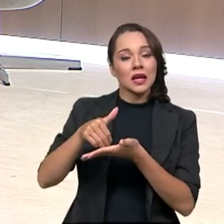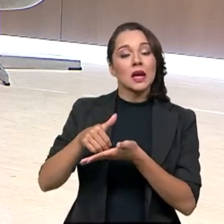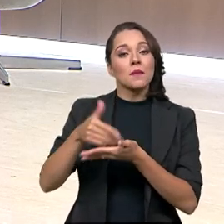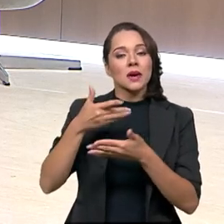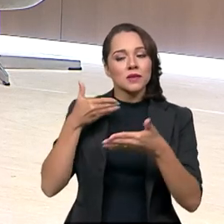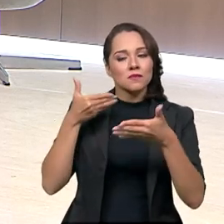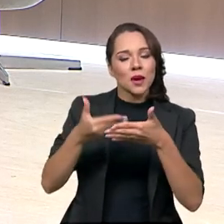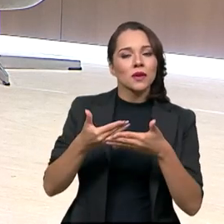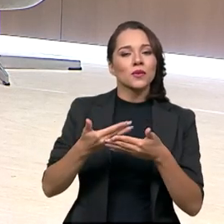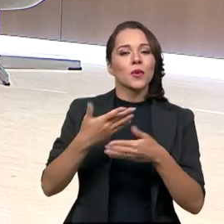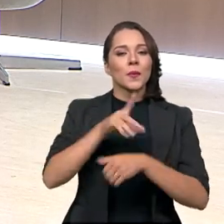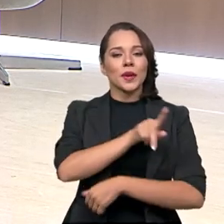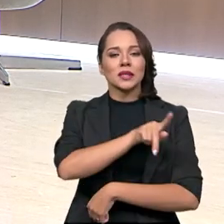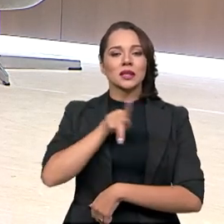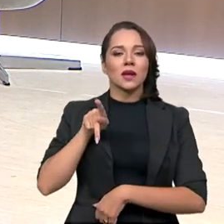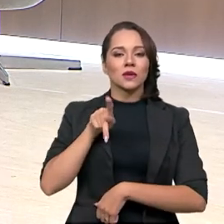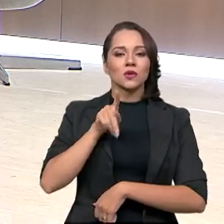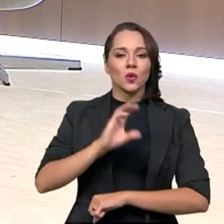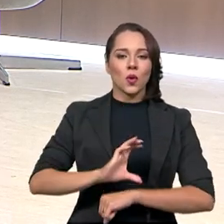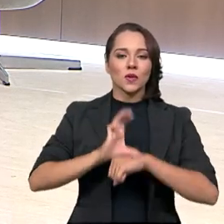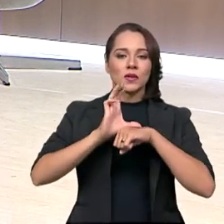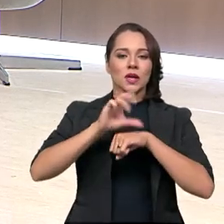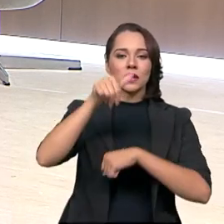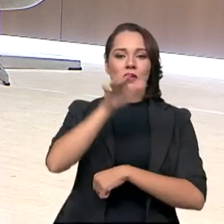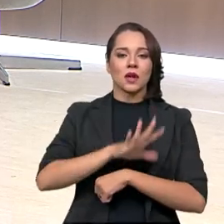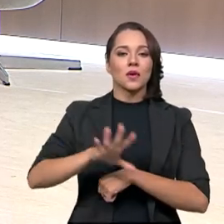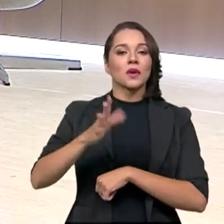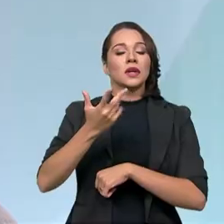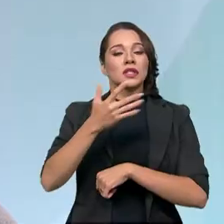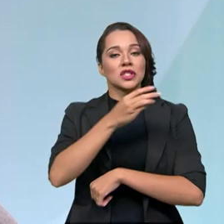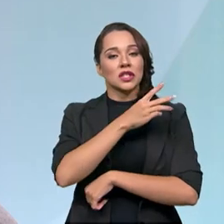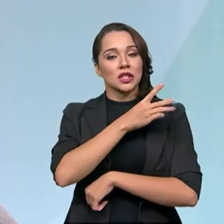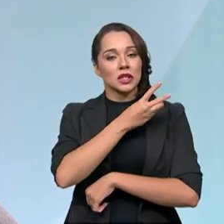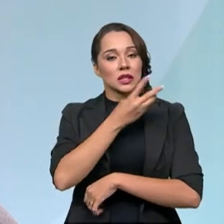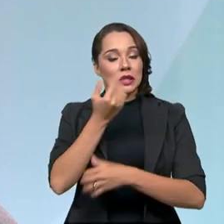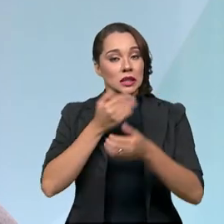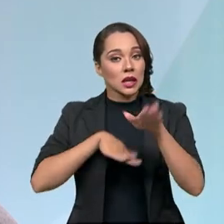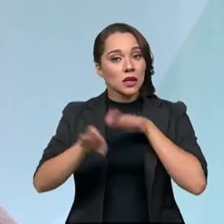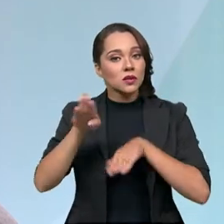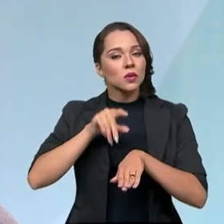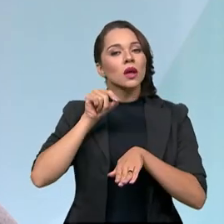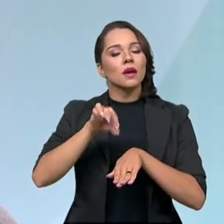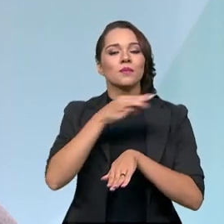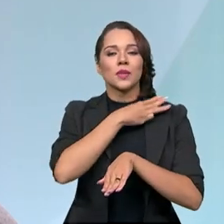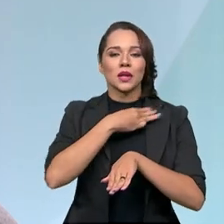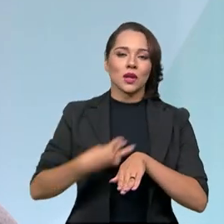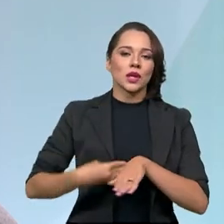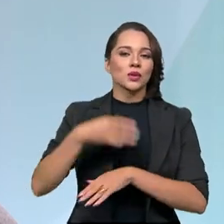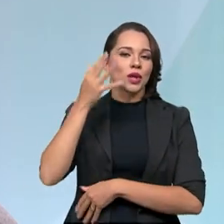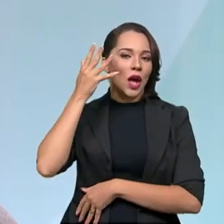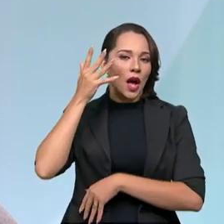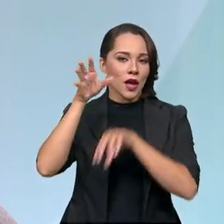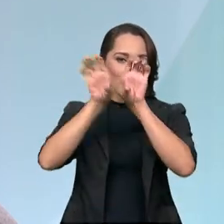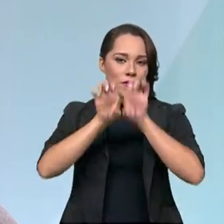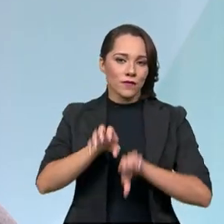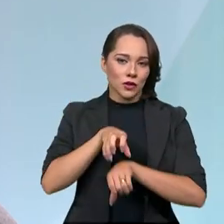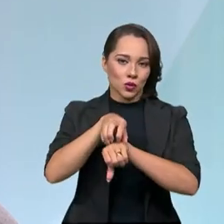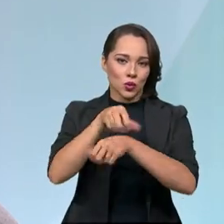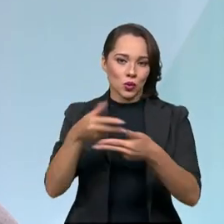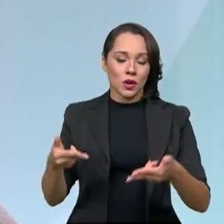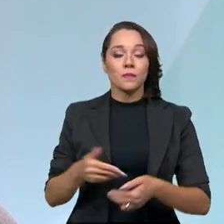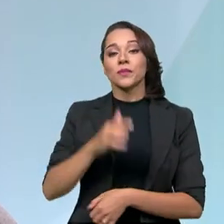presidente do Conselho Nacional de Trânsito, que é o ministro da Infraestrutura. Então, assim, isso facilita a tomada de decisões.